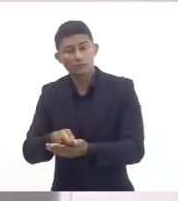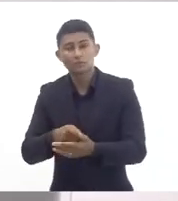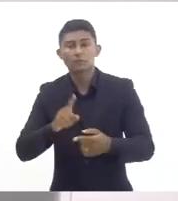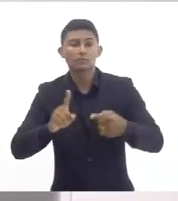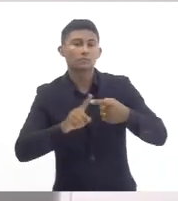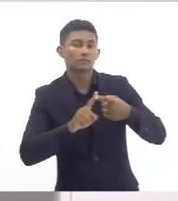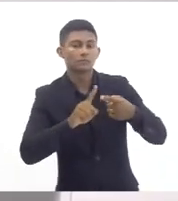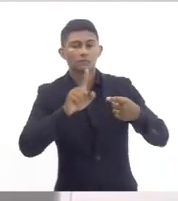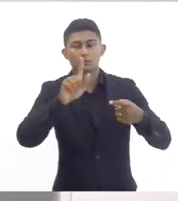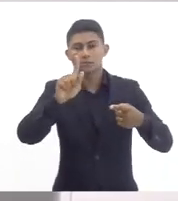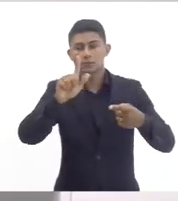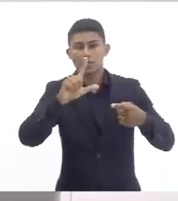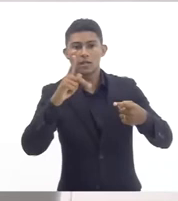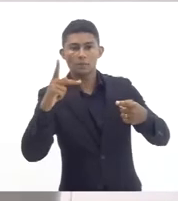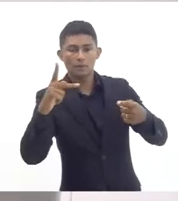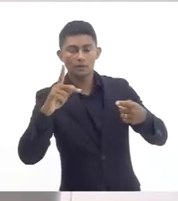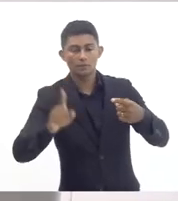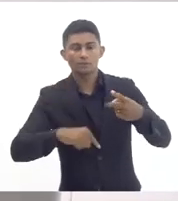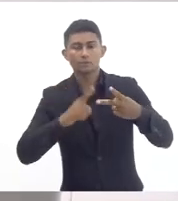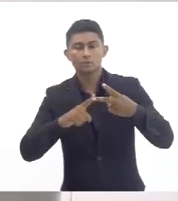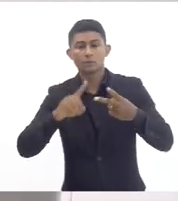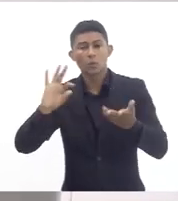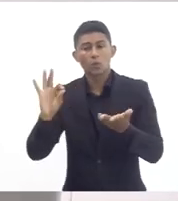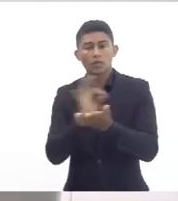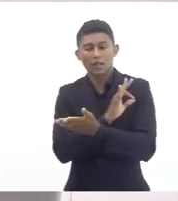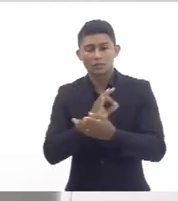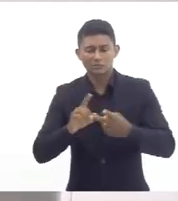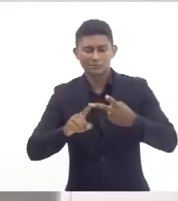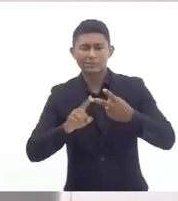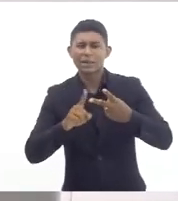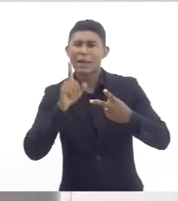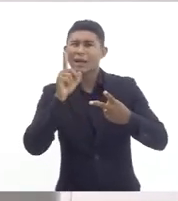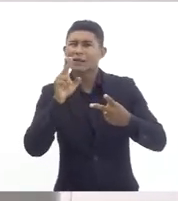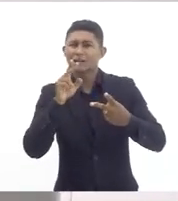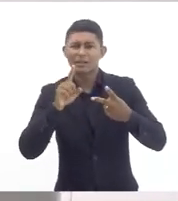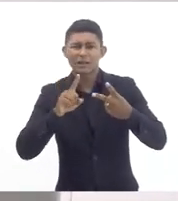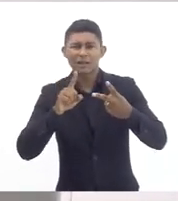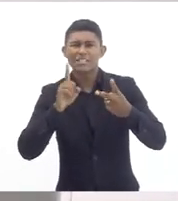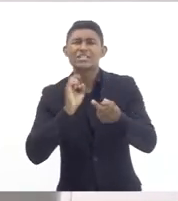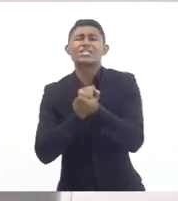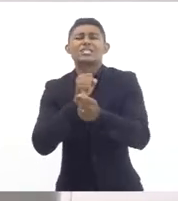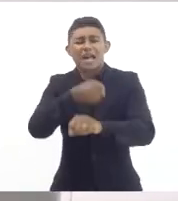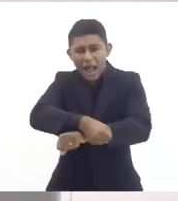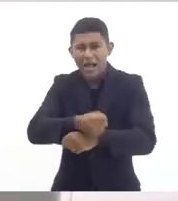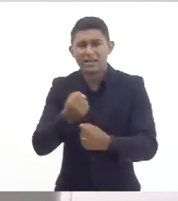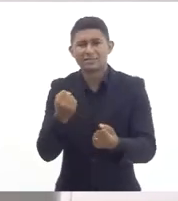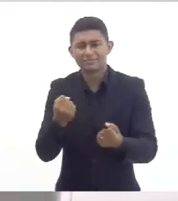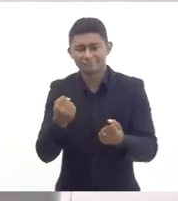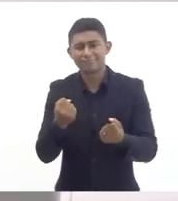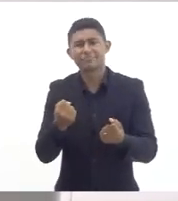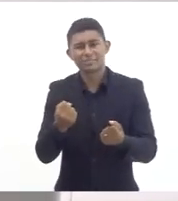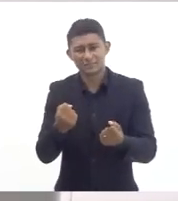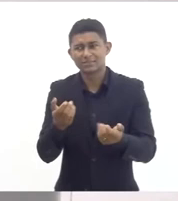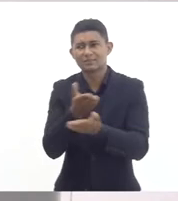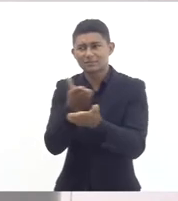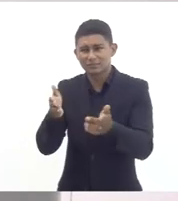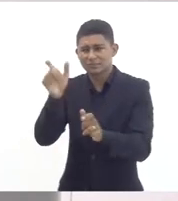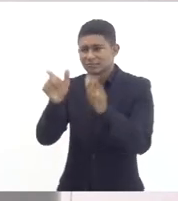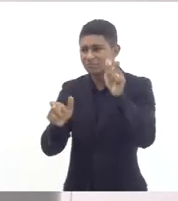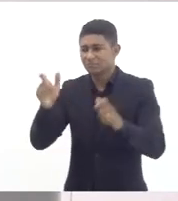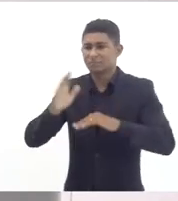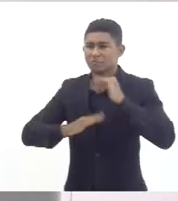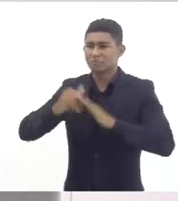que é uma extrema escravização do profissional inclusive já está lançando o contrato